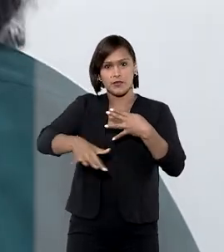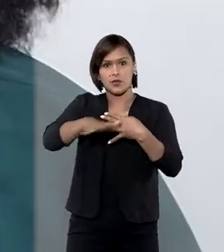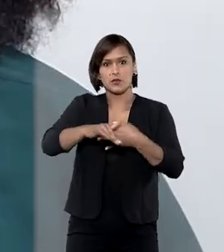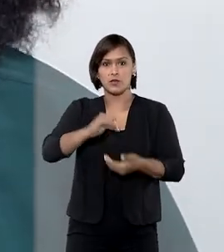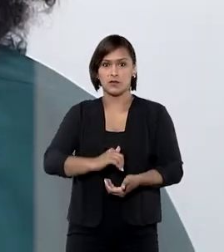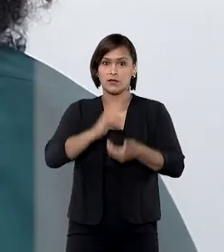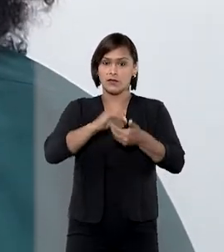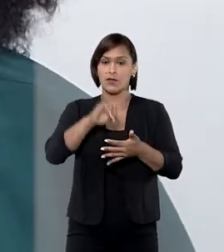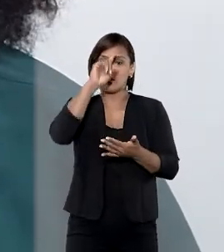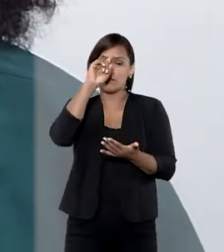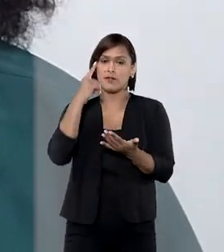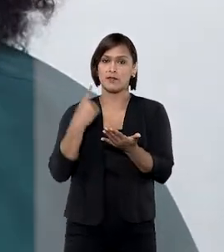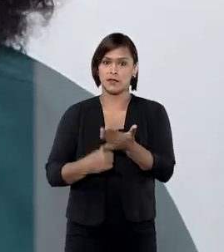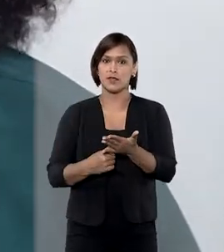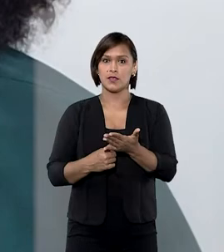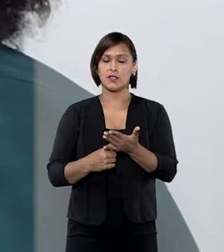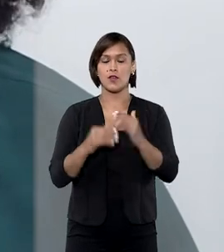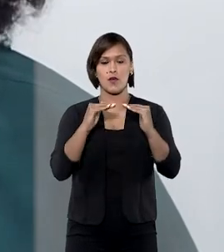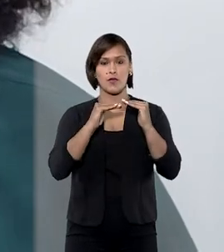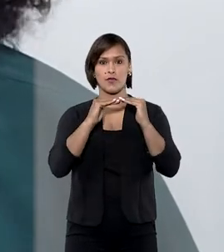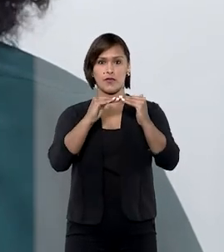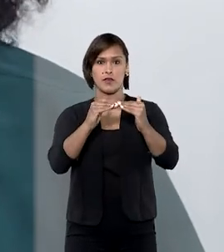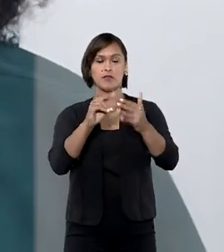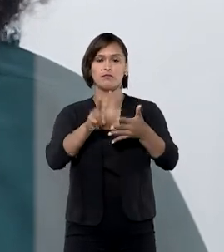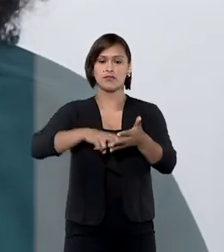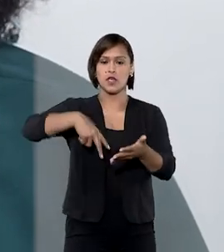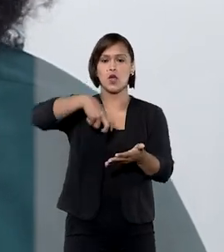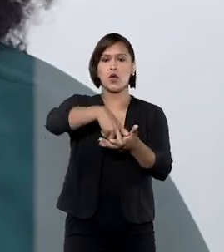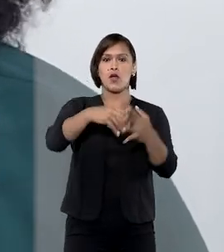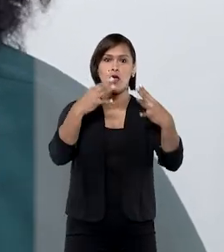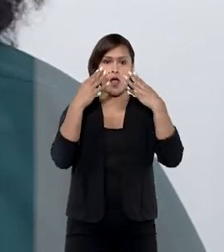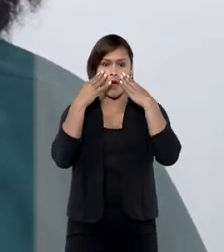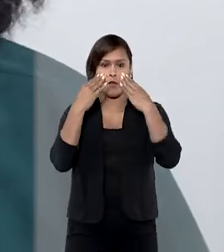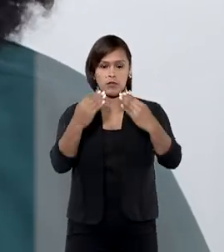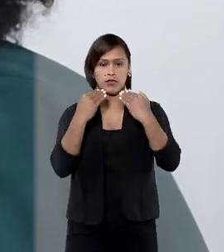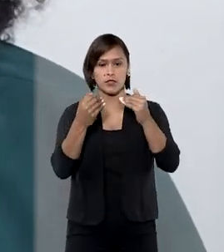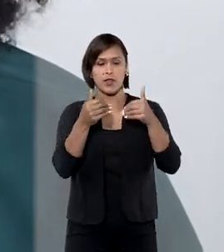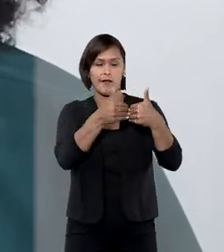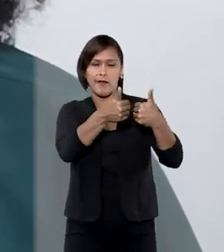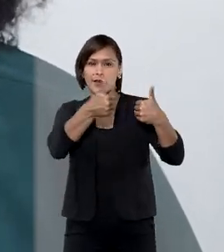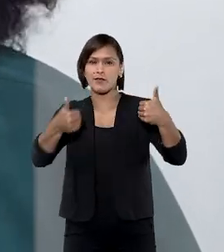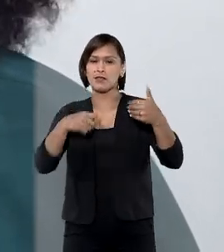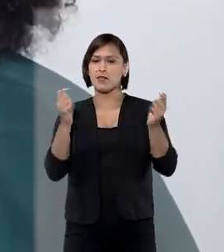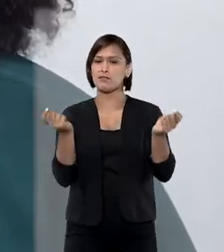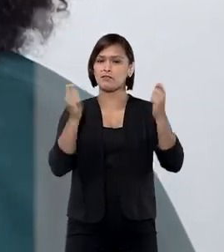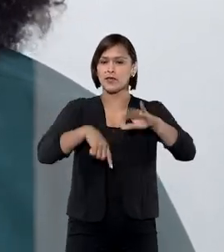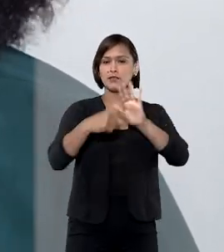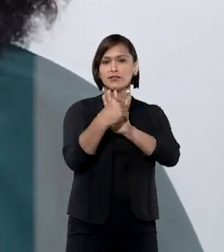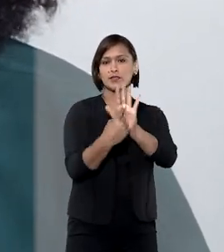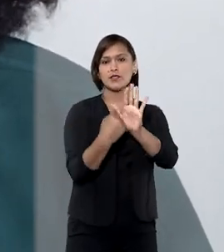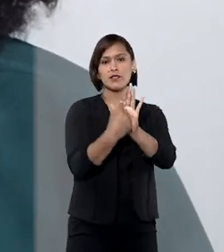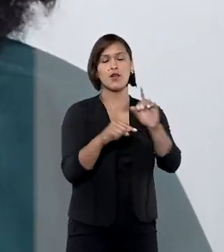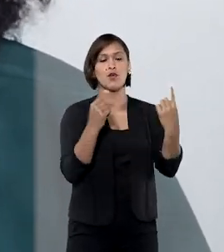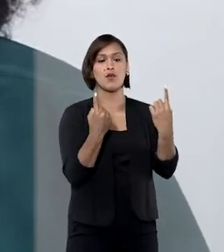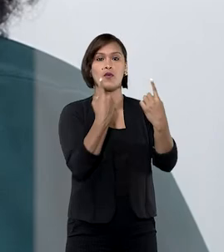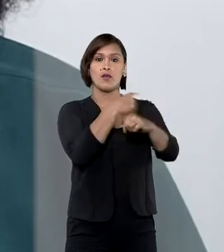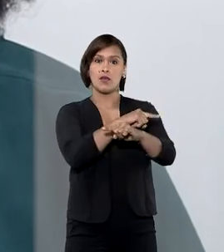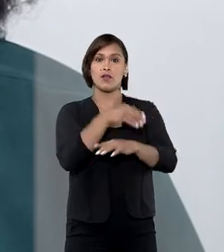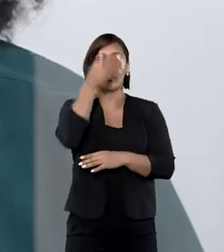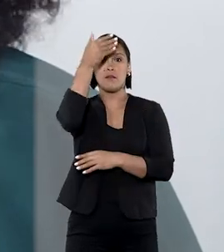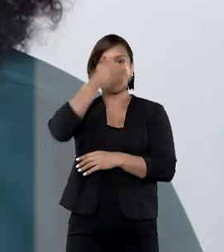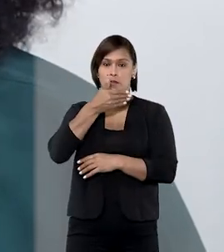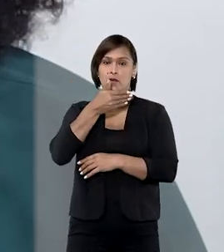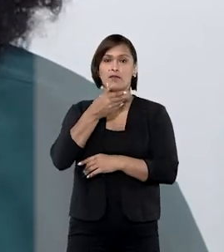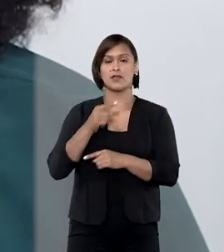da corte. Com a decisão, fica mantida a condenação do júri e afastada a hipótese de anulação por contrariedade às